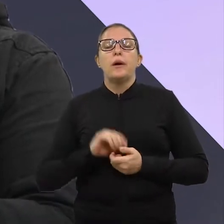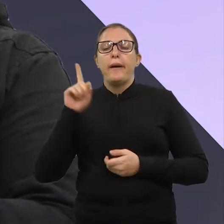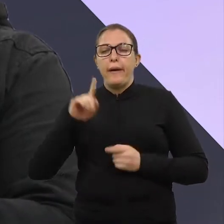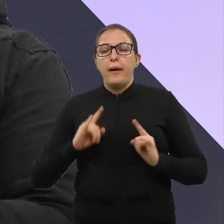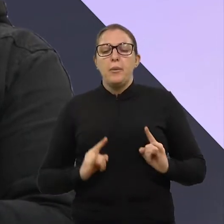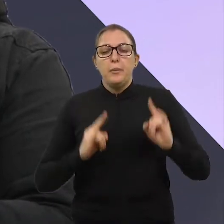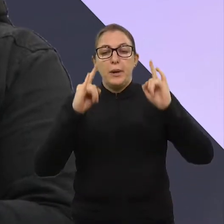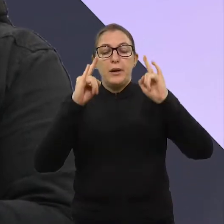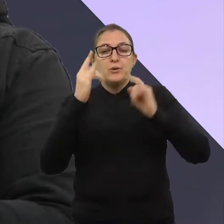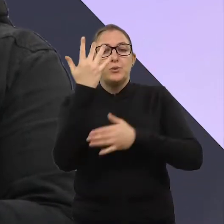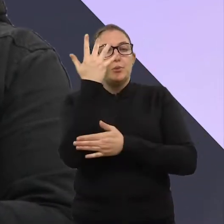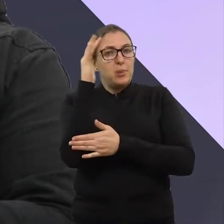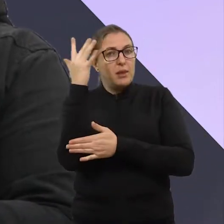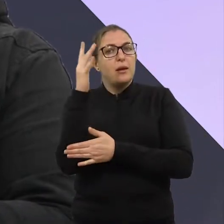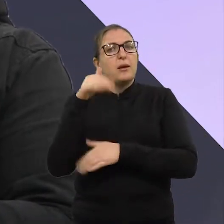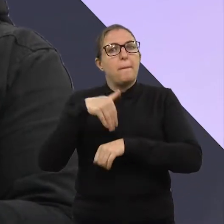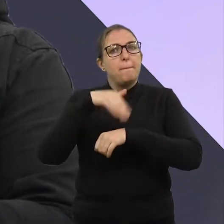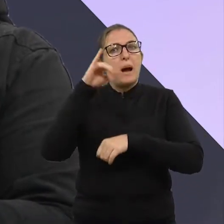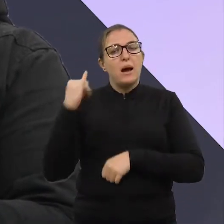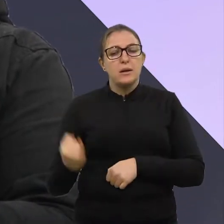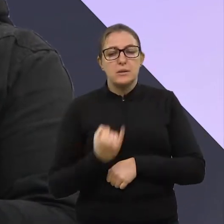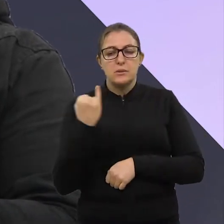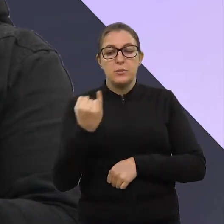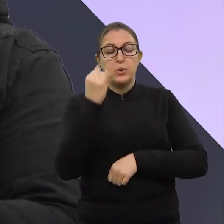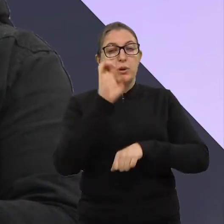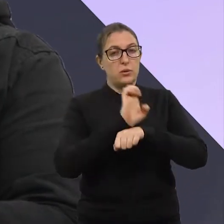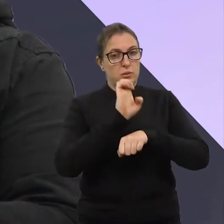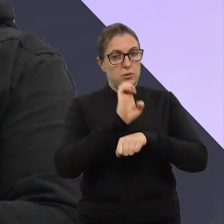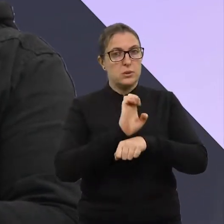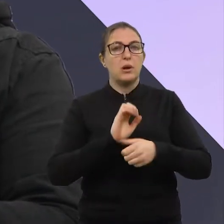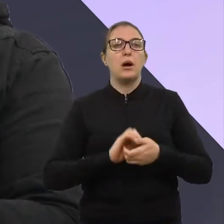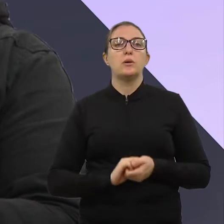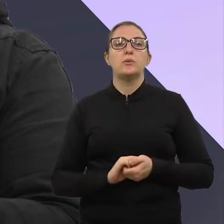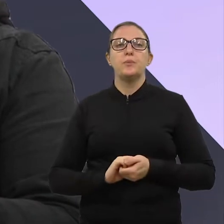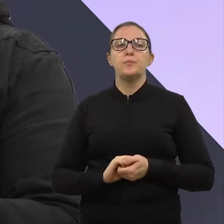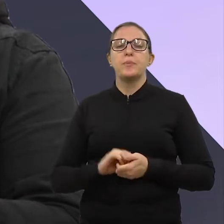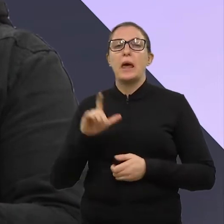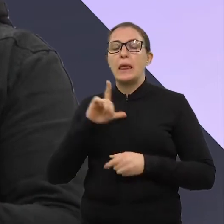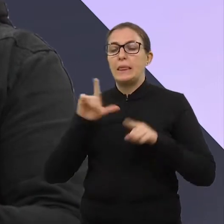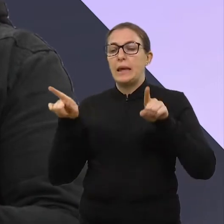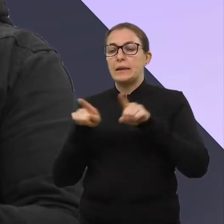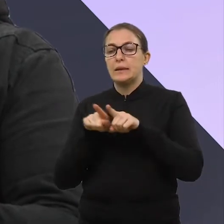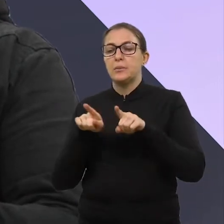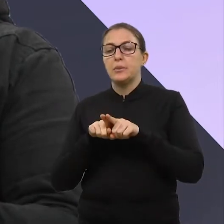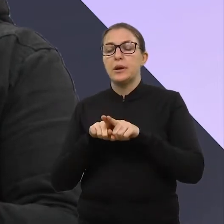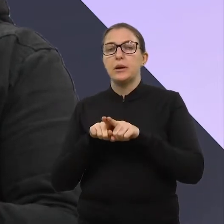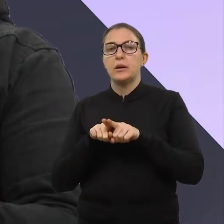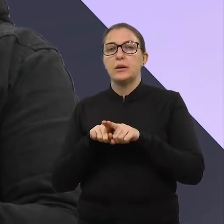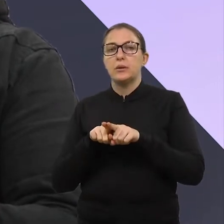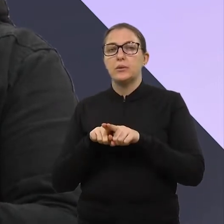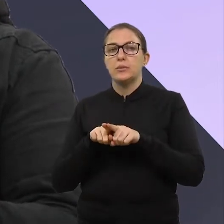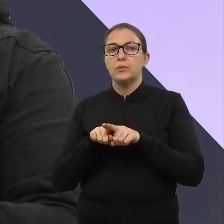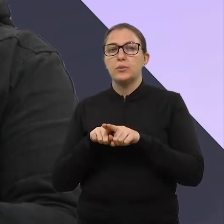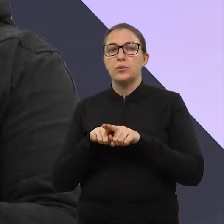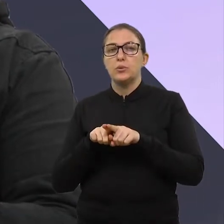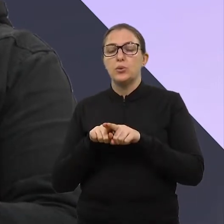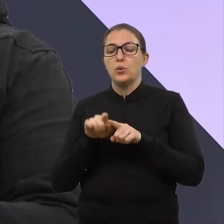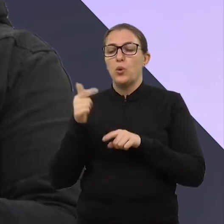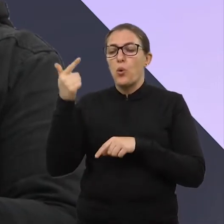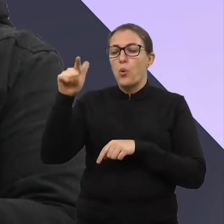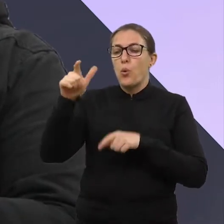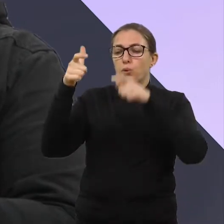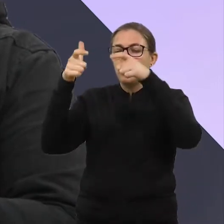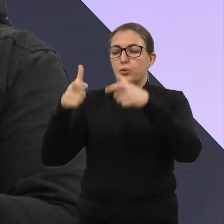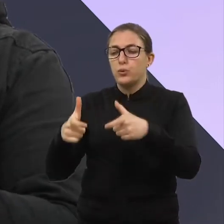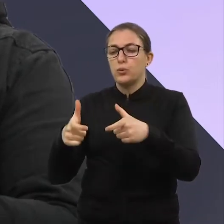prédio de madeira do Estado, né? Então, tá lá. Nós temos, então, também, dando sequência